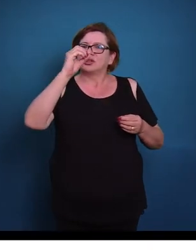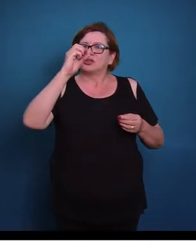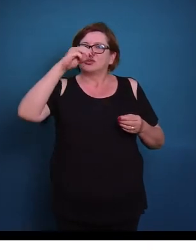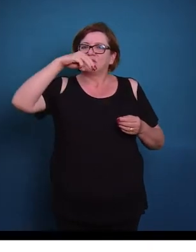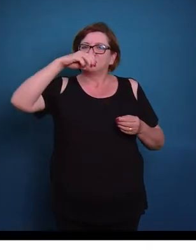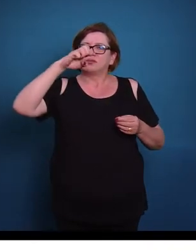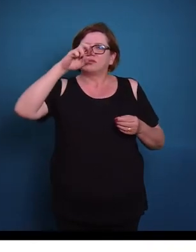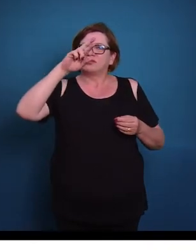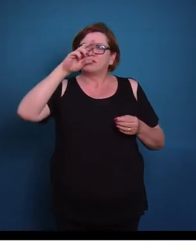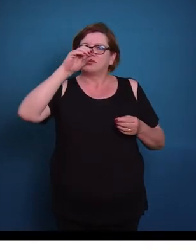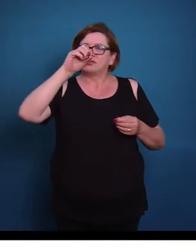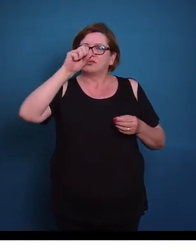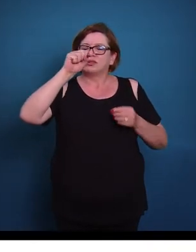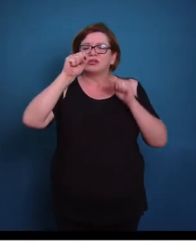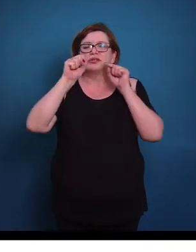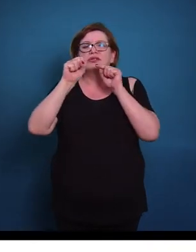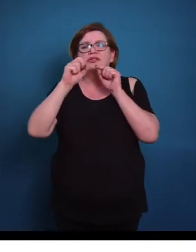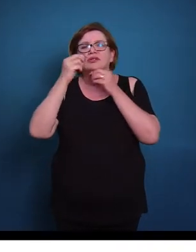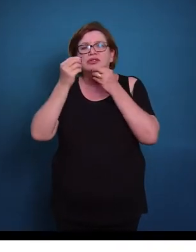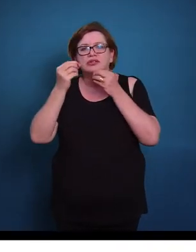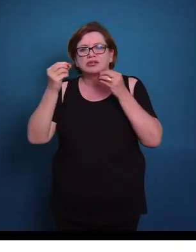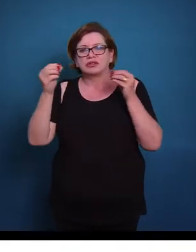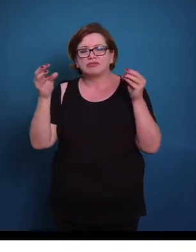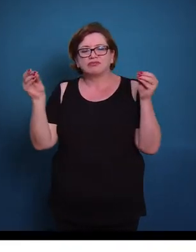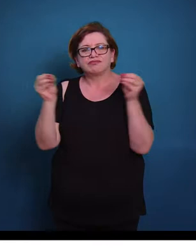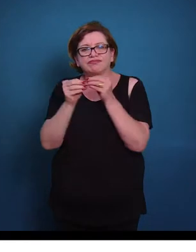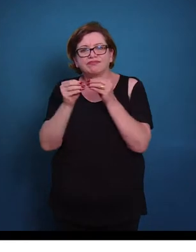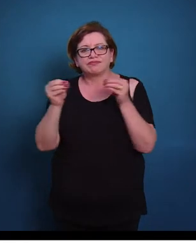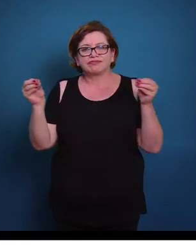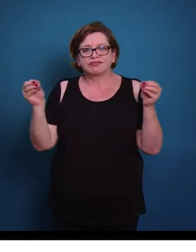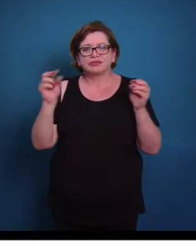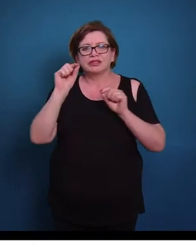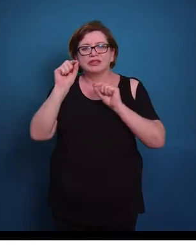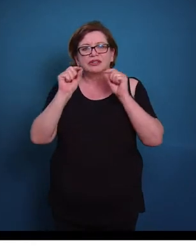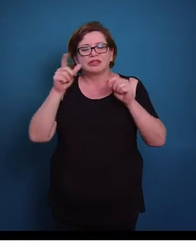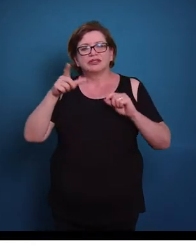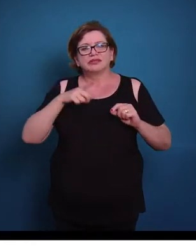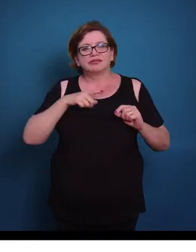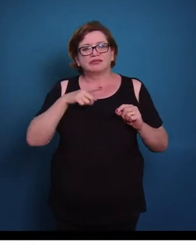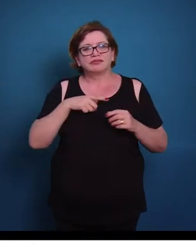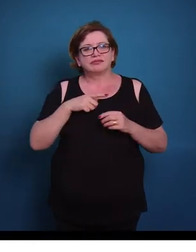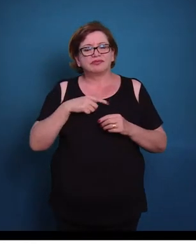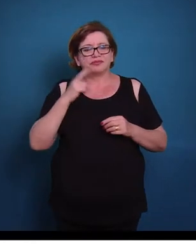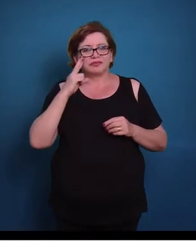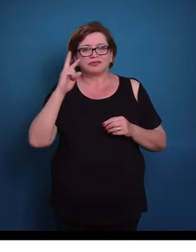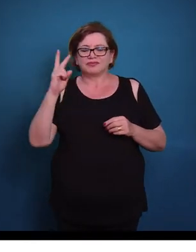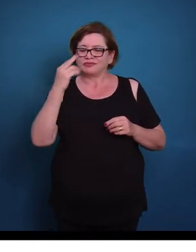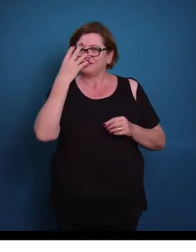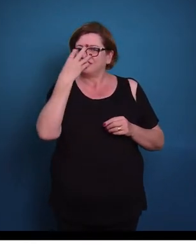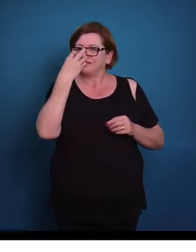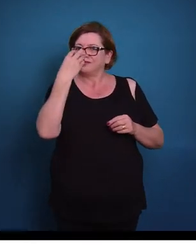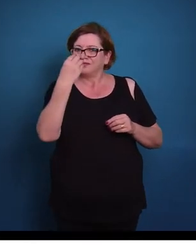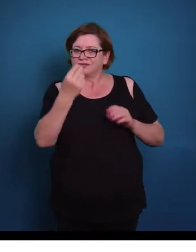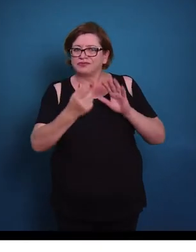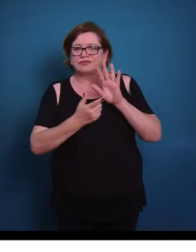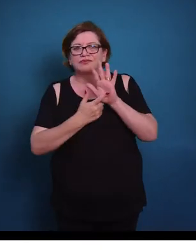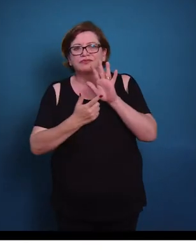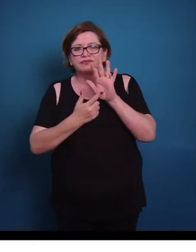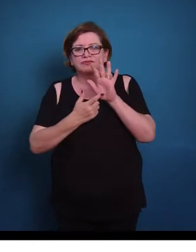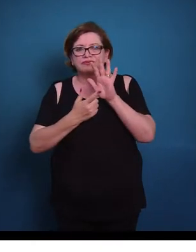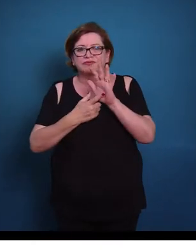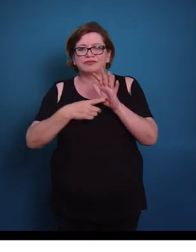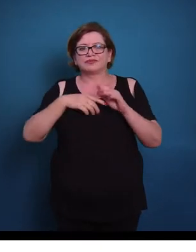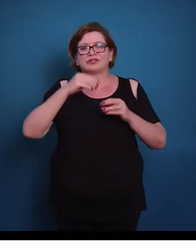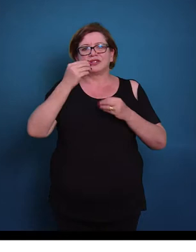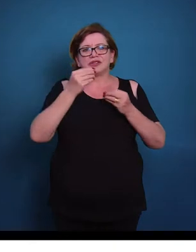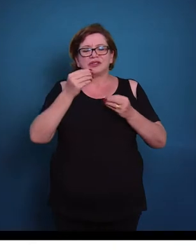os sarcômeros? Os sarcômeros são as unidades de contração. Então o que nós temos aqui? Nós temos uma imagem que mostra esse padrão de bandas,